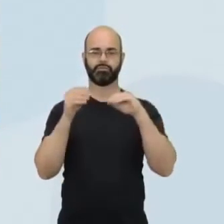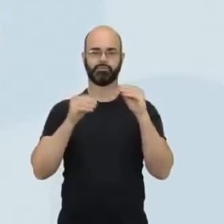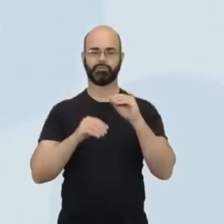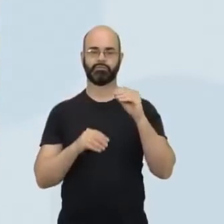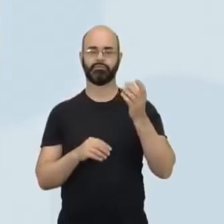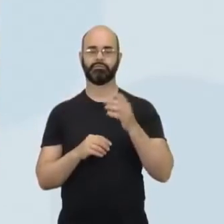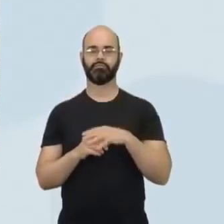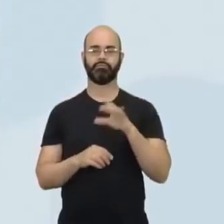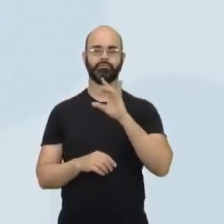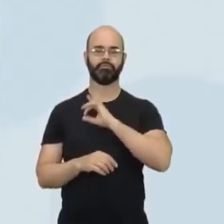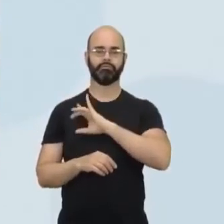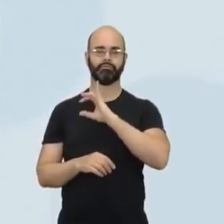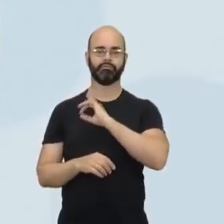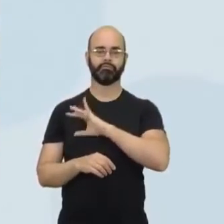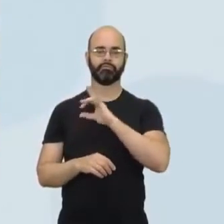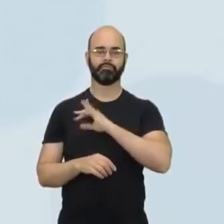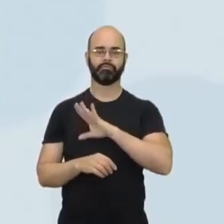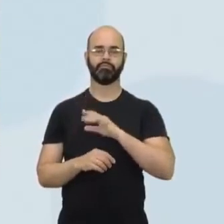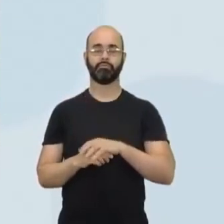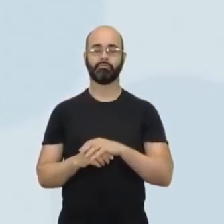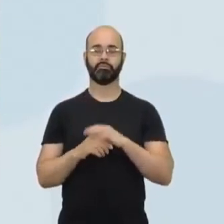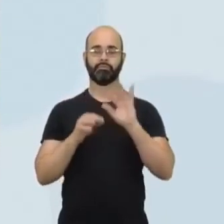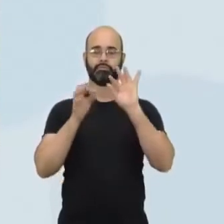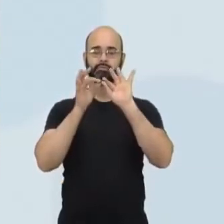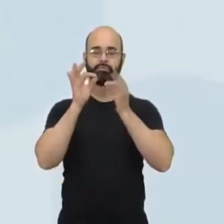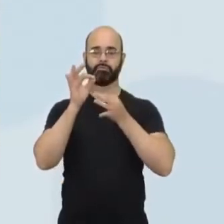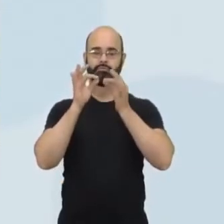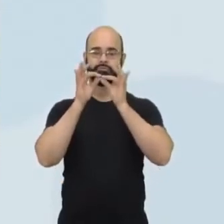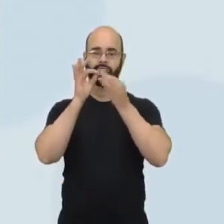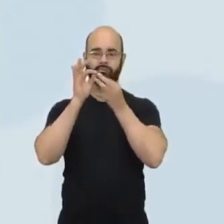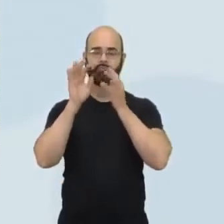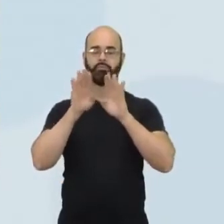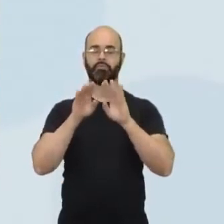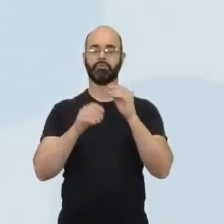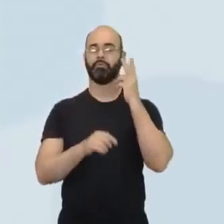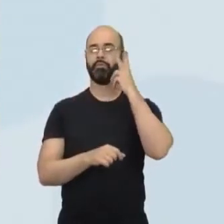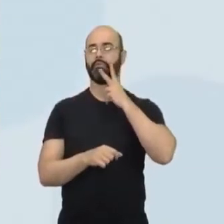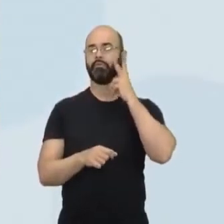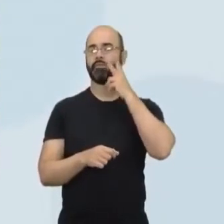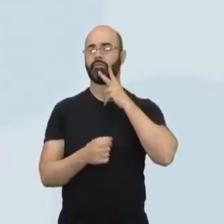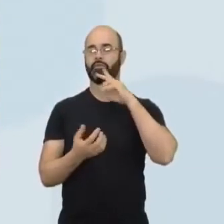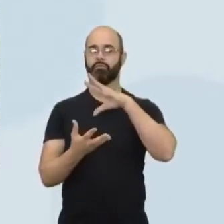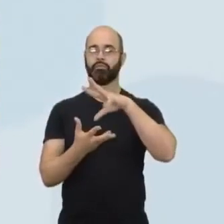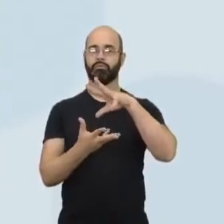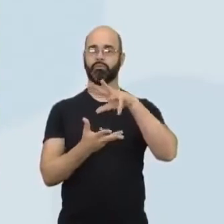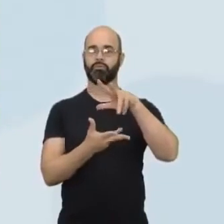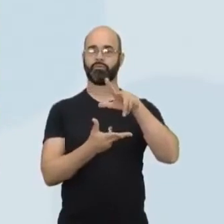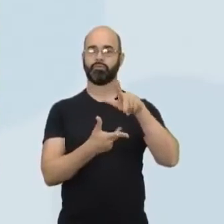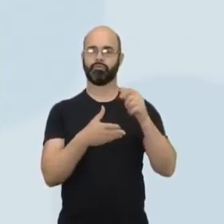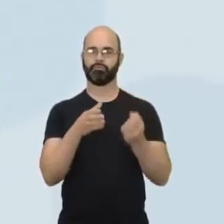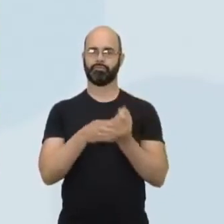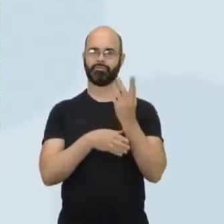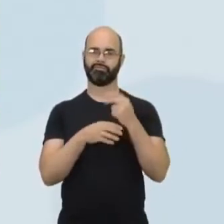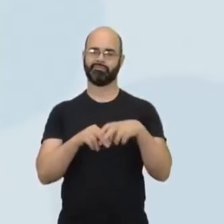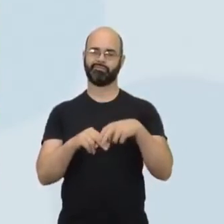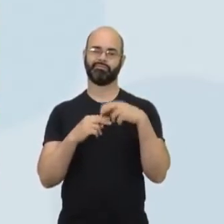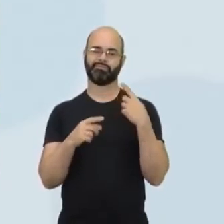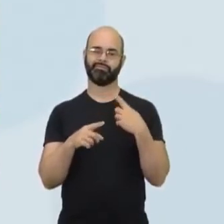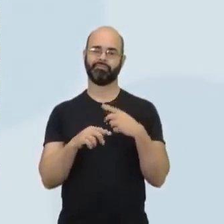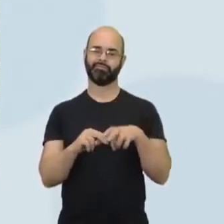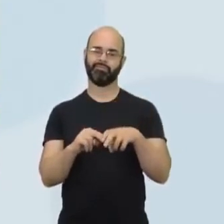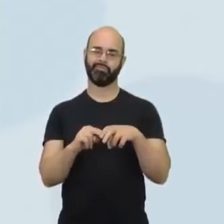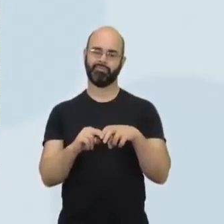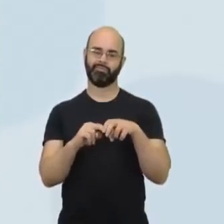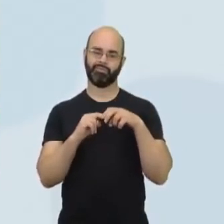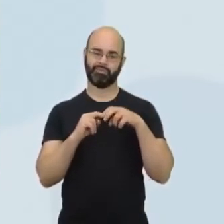Chile estão entre os 10 maiores produtores de uvas e vinho do mundo. Não é à toa, né? Que são os maiores produtores, principalmente por causa dos vinhos,